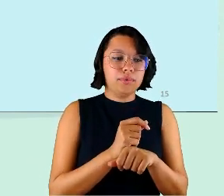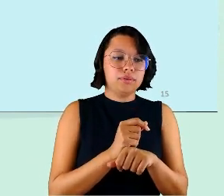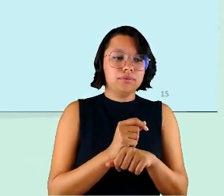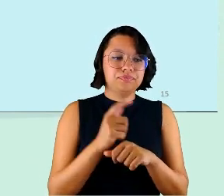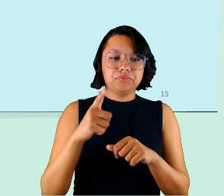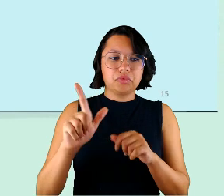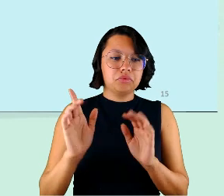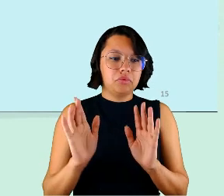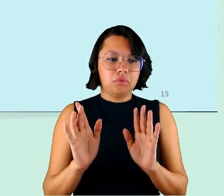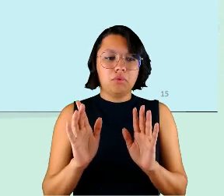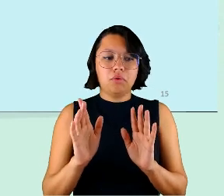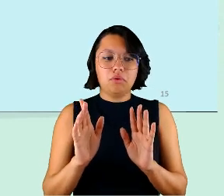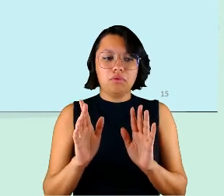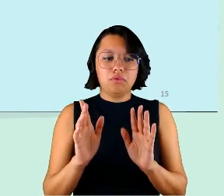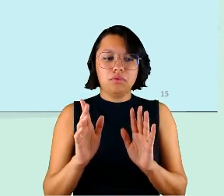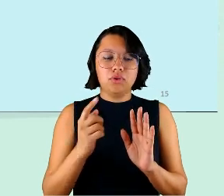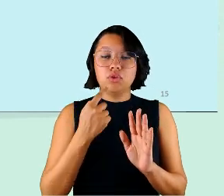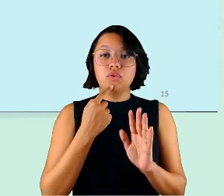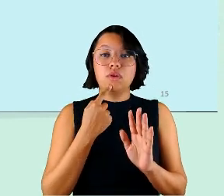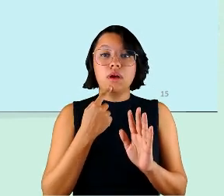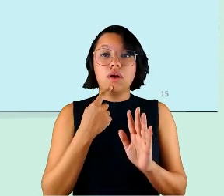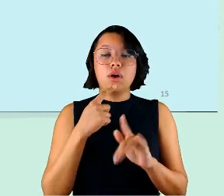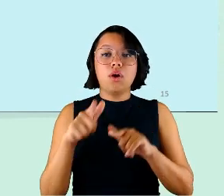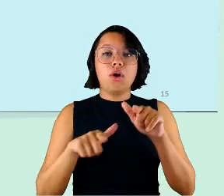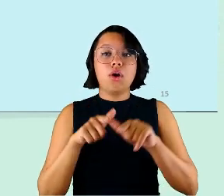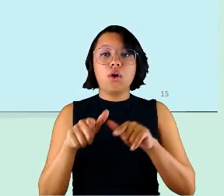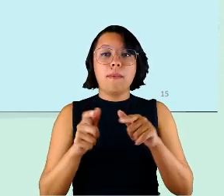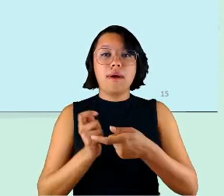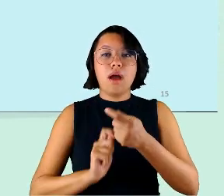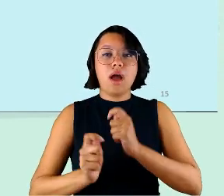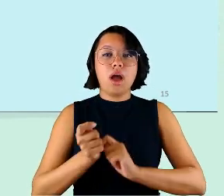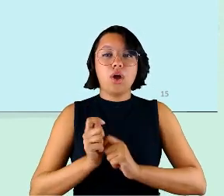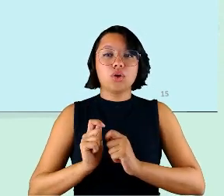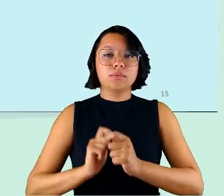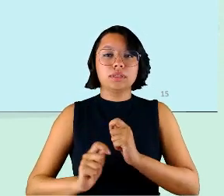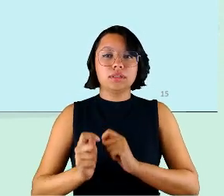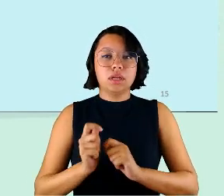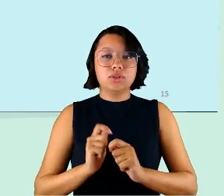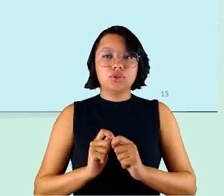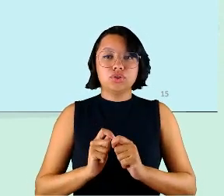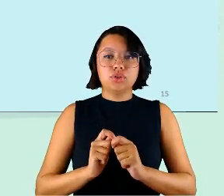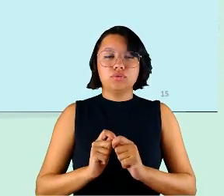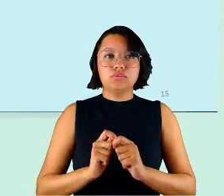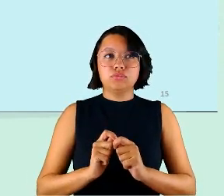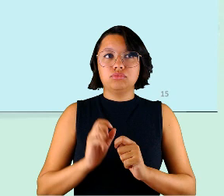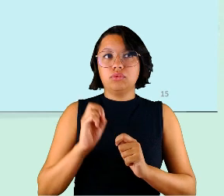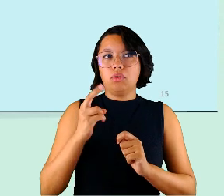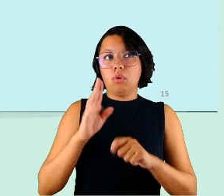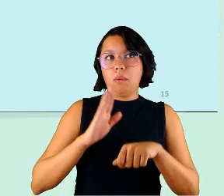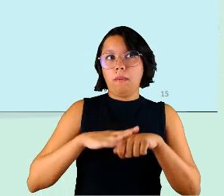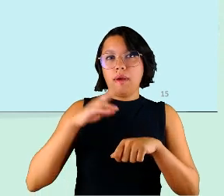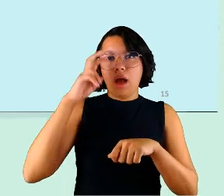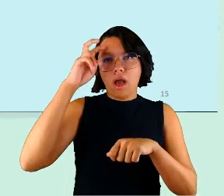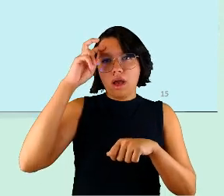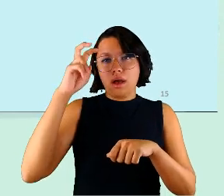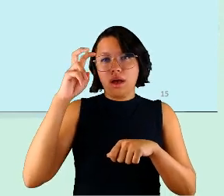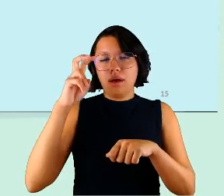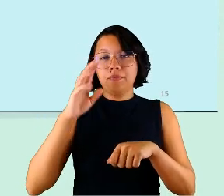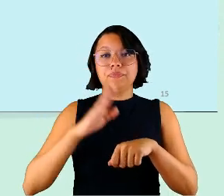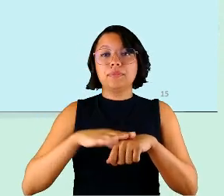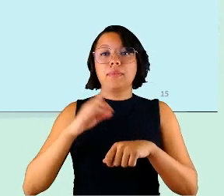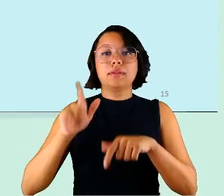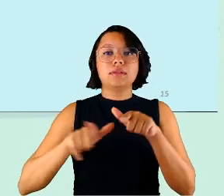outros eles predizem que o trabalho administrativo que o trabalho que é mais intelectual ele é mais